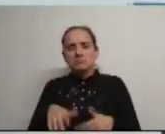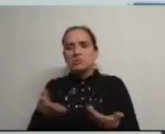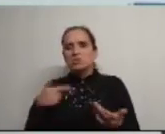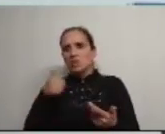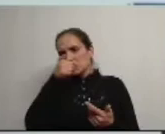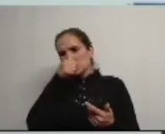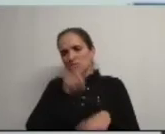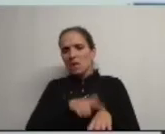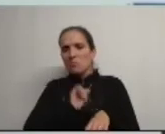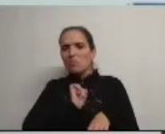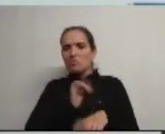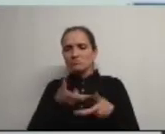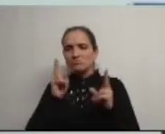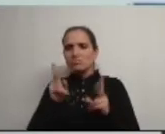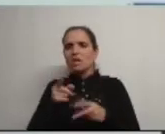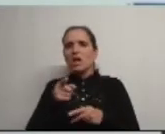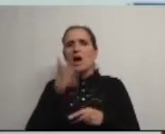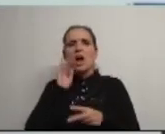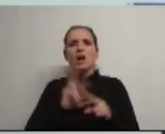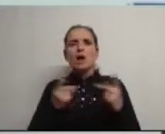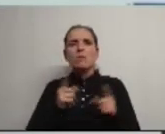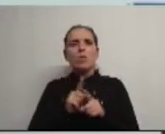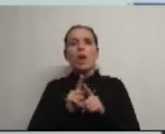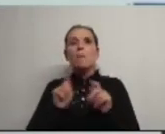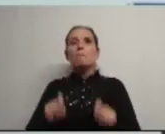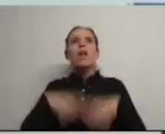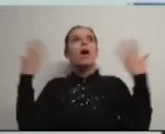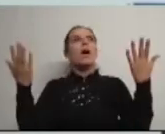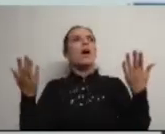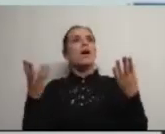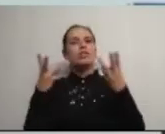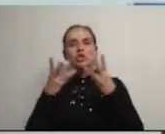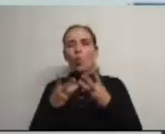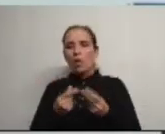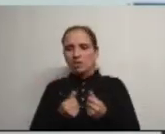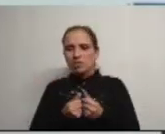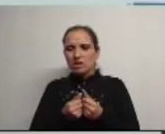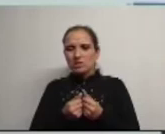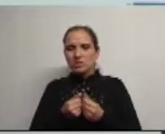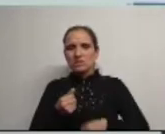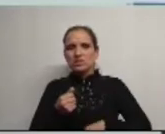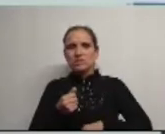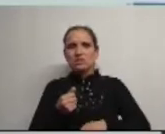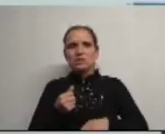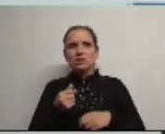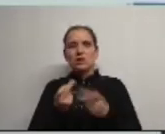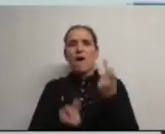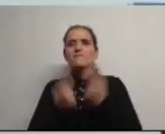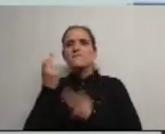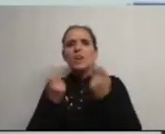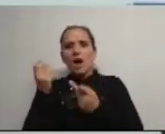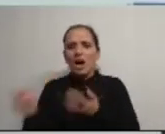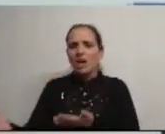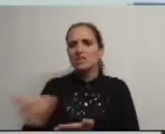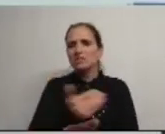ocupar o meu tempo a demonstrar que a Câmara Municipal não operou nenhum milagre de eficiência nas contas da autarquia e que beneficiou de um gigantesco aumento de receitas